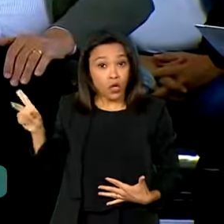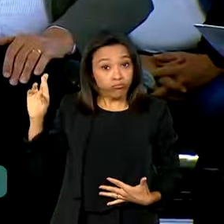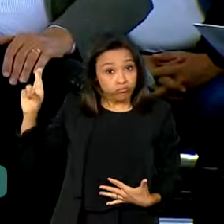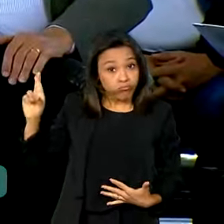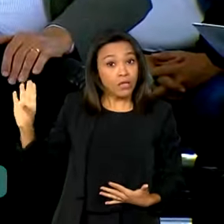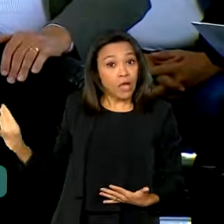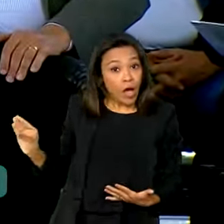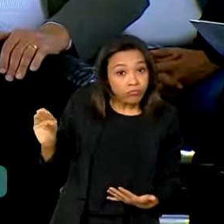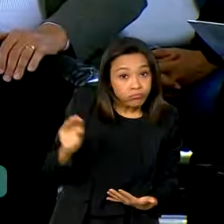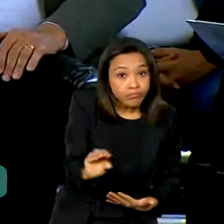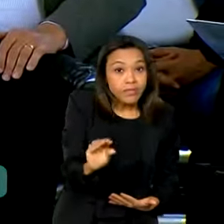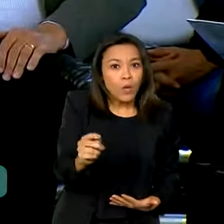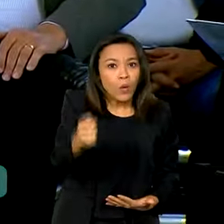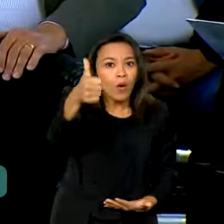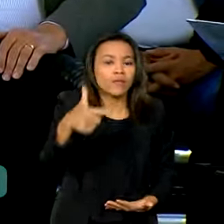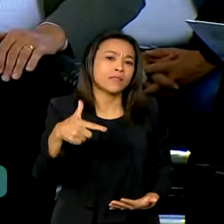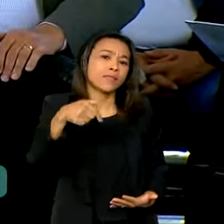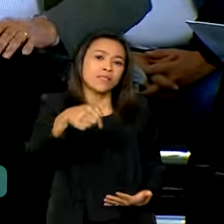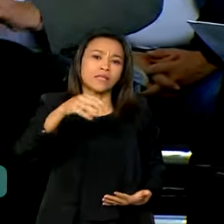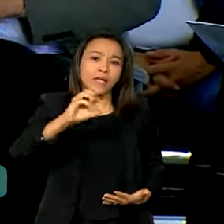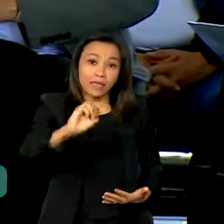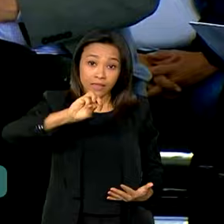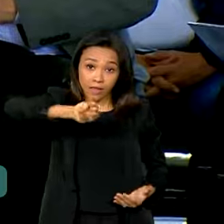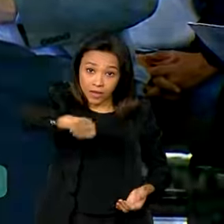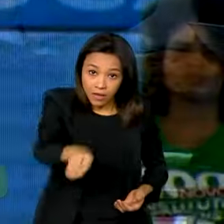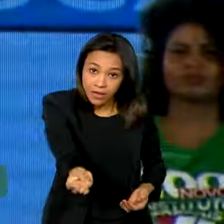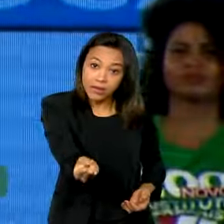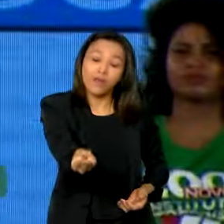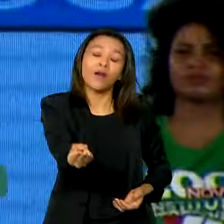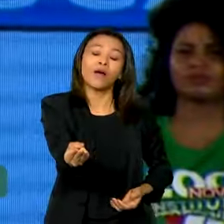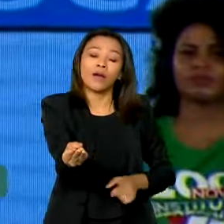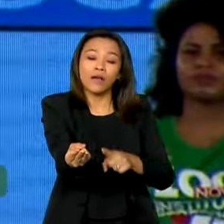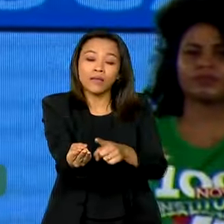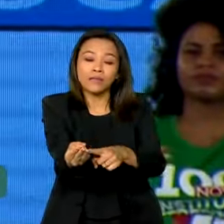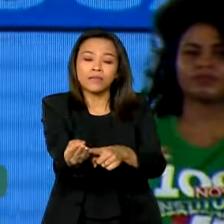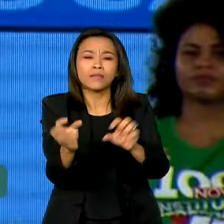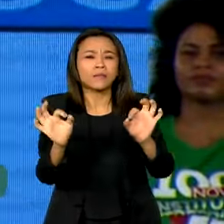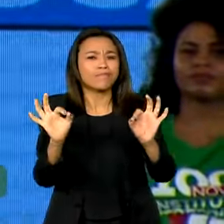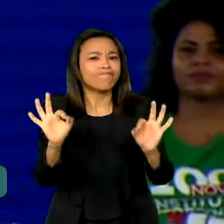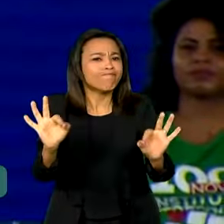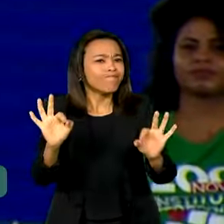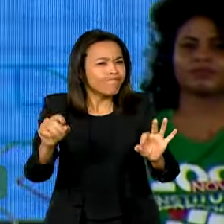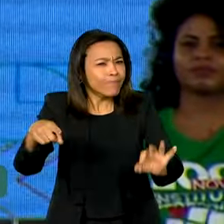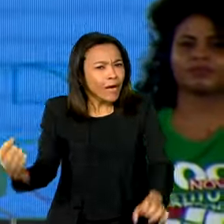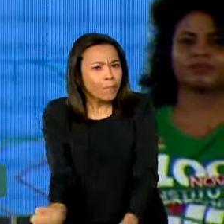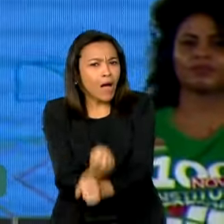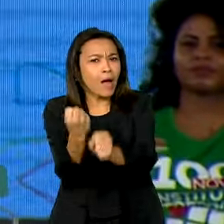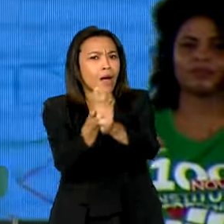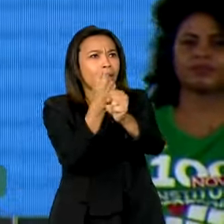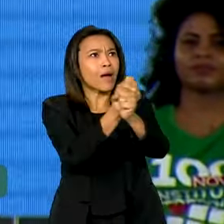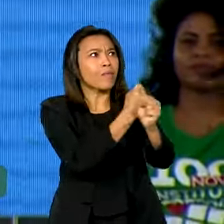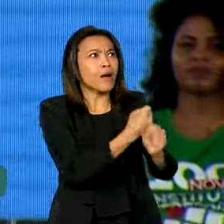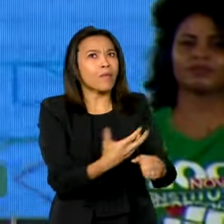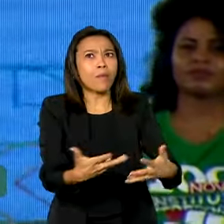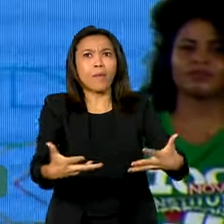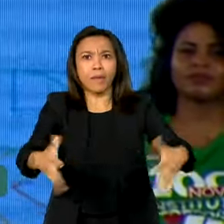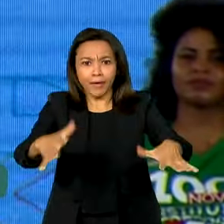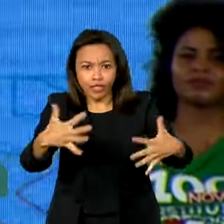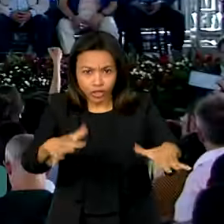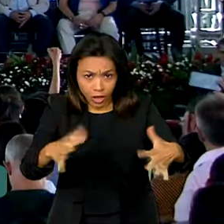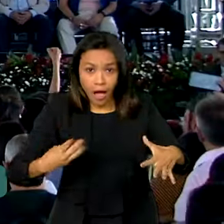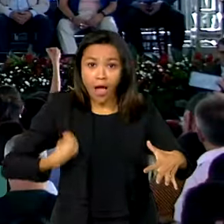quase R$ 70 milhões na consolidação dos institutos federais já